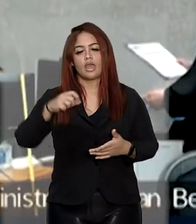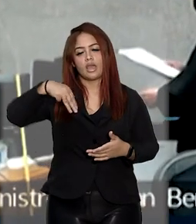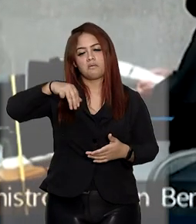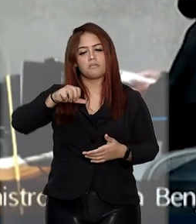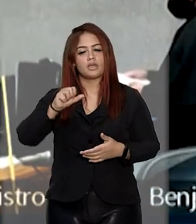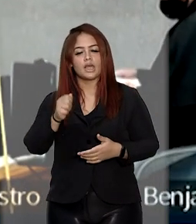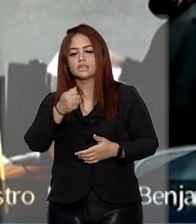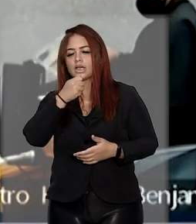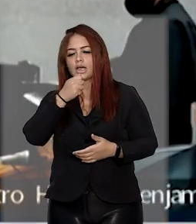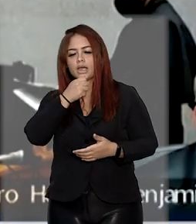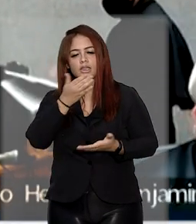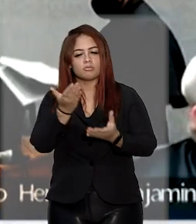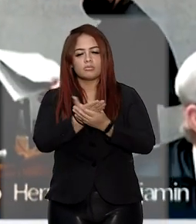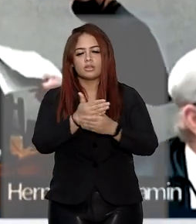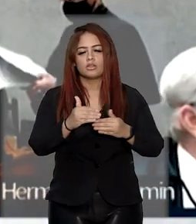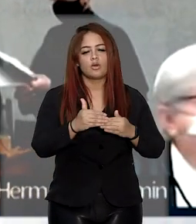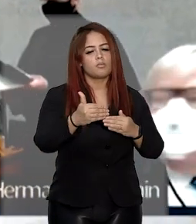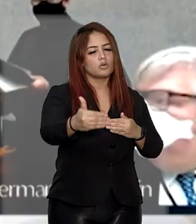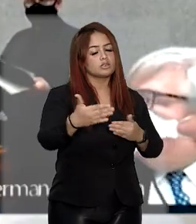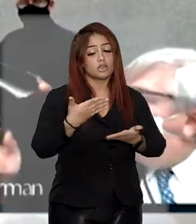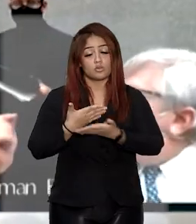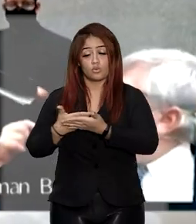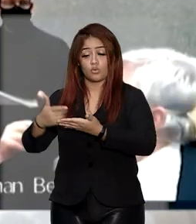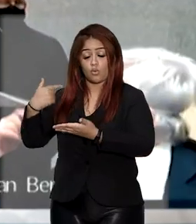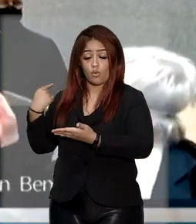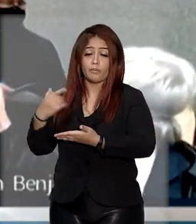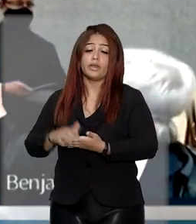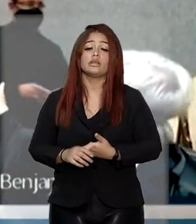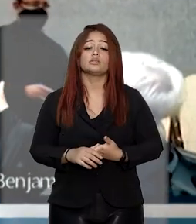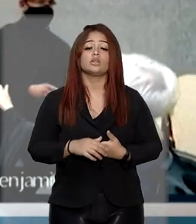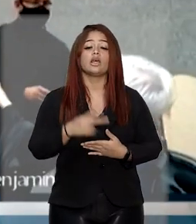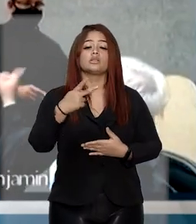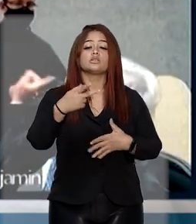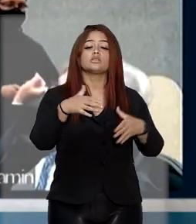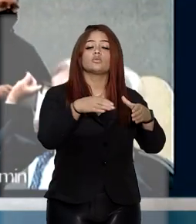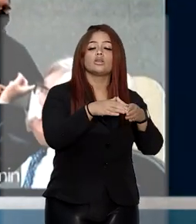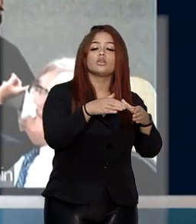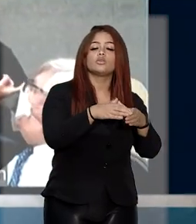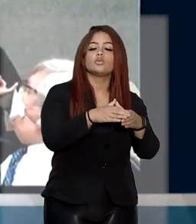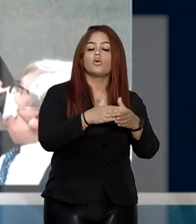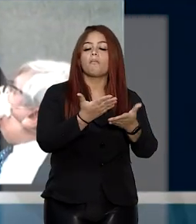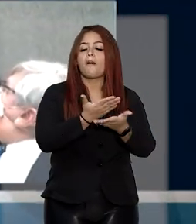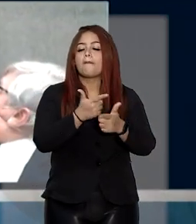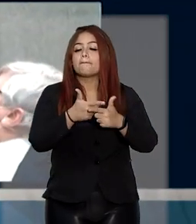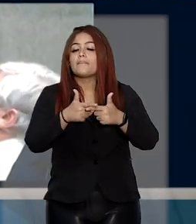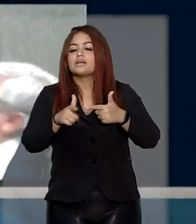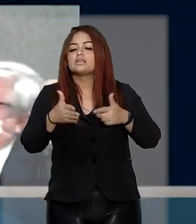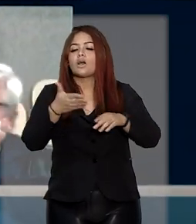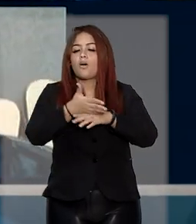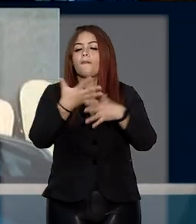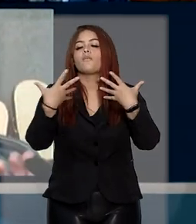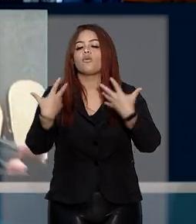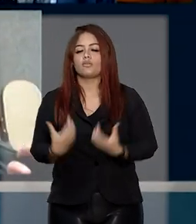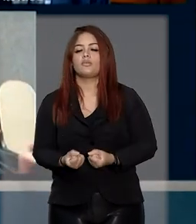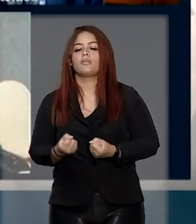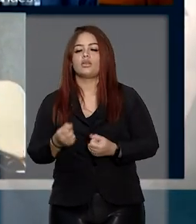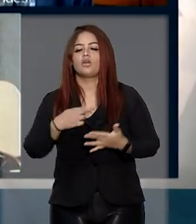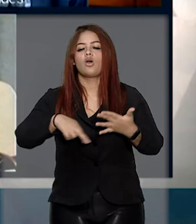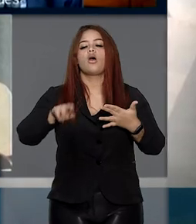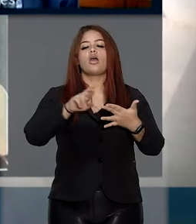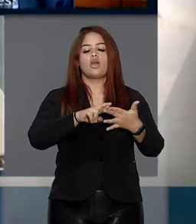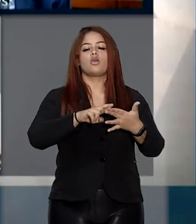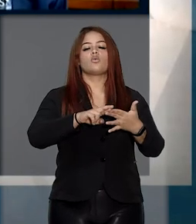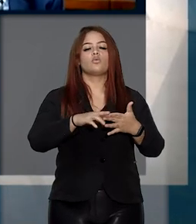não chegou a ser processado na origem, a segunda turma deu parcial provimento ao recurso ordinário para anular o